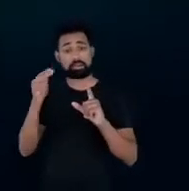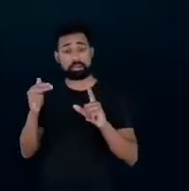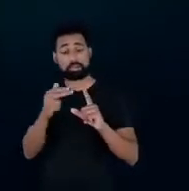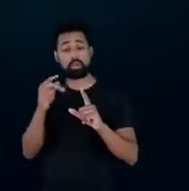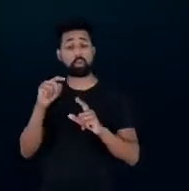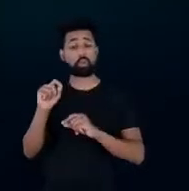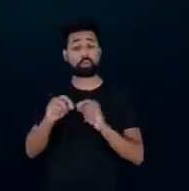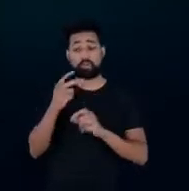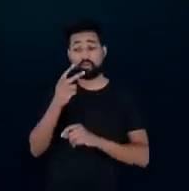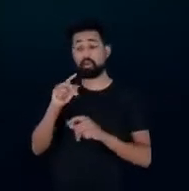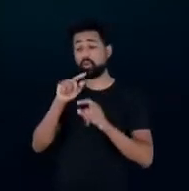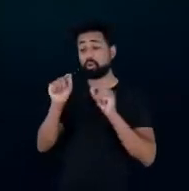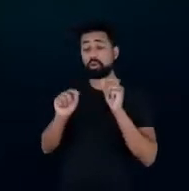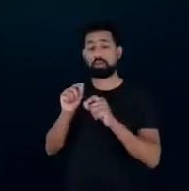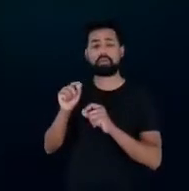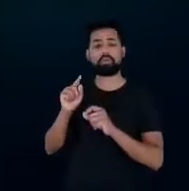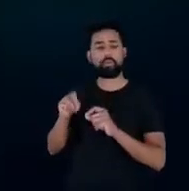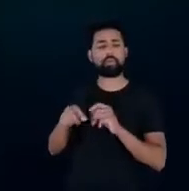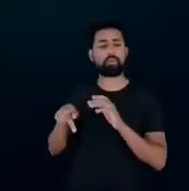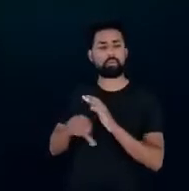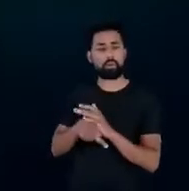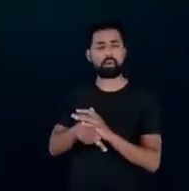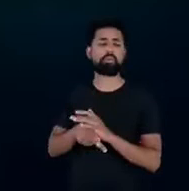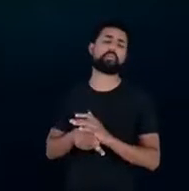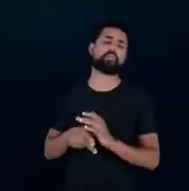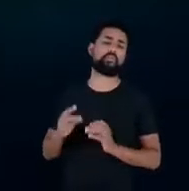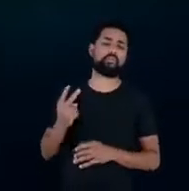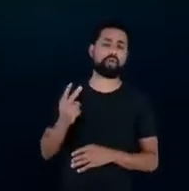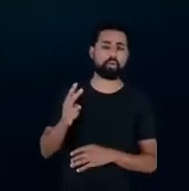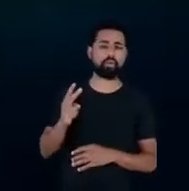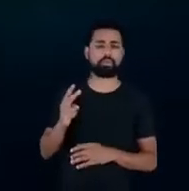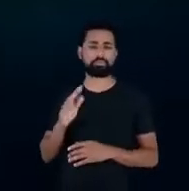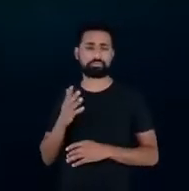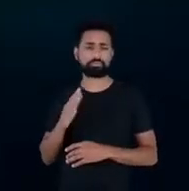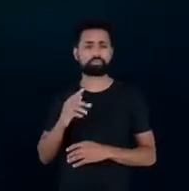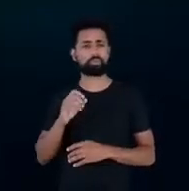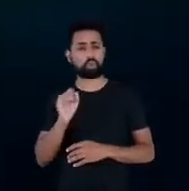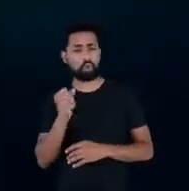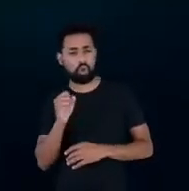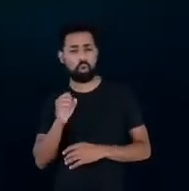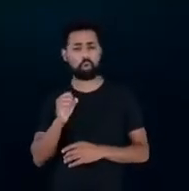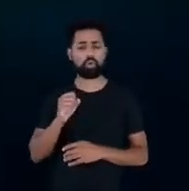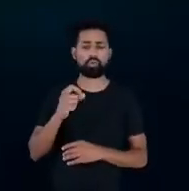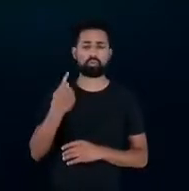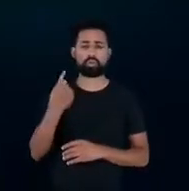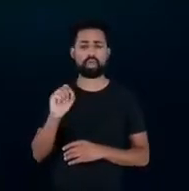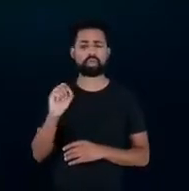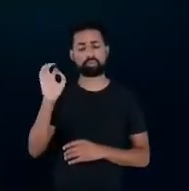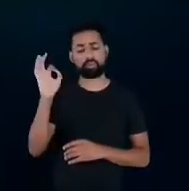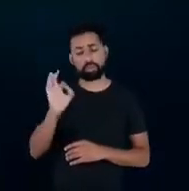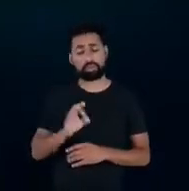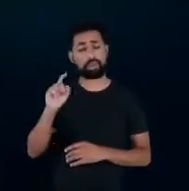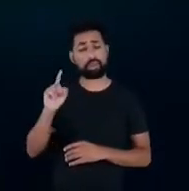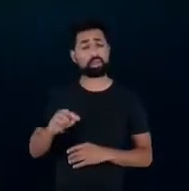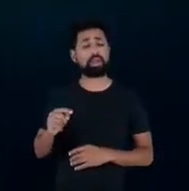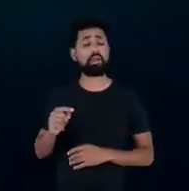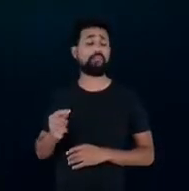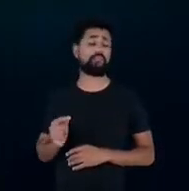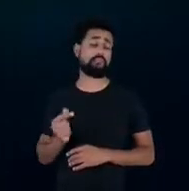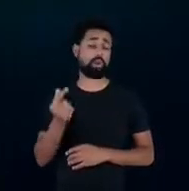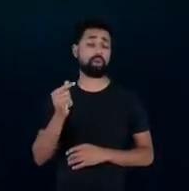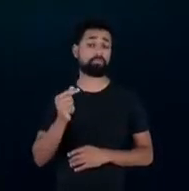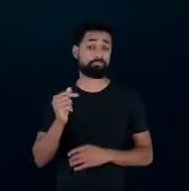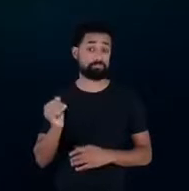está falando de valores próximos a 10% entre 8% e 10% o que é um valor também bastante significativo